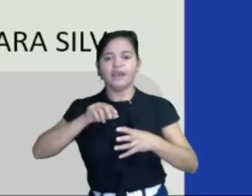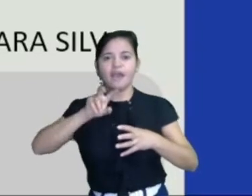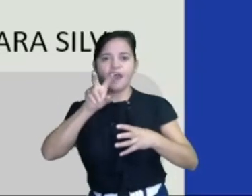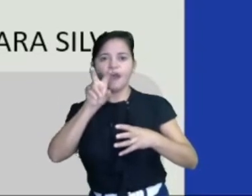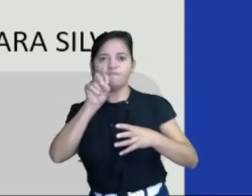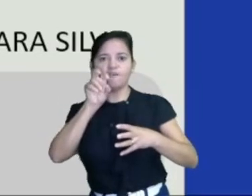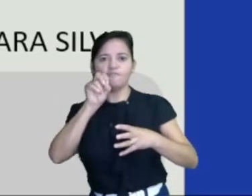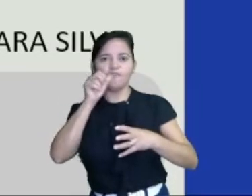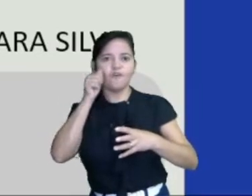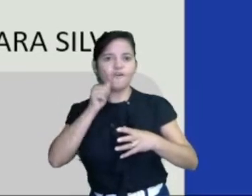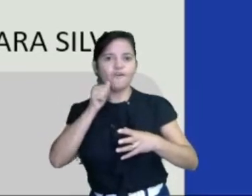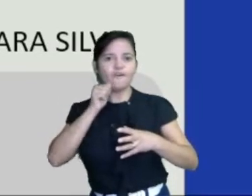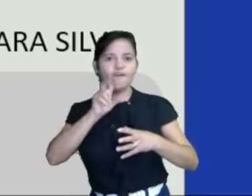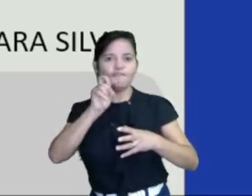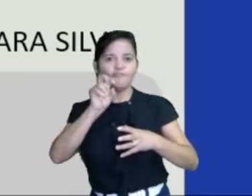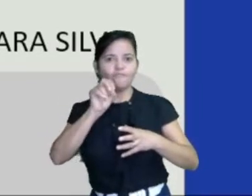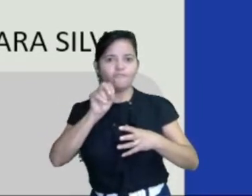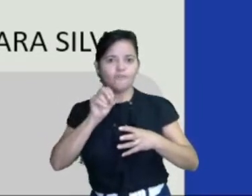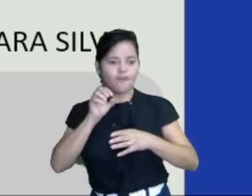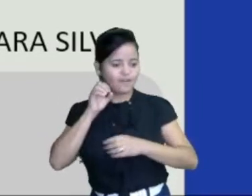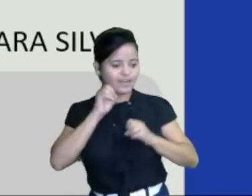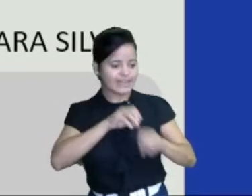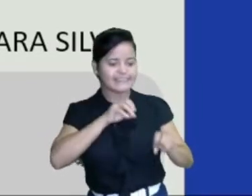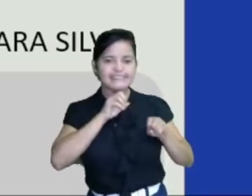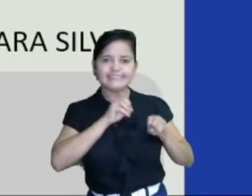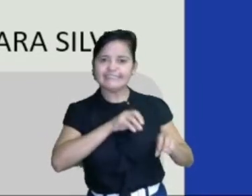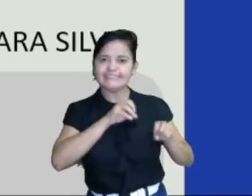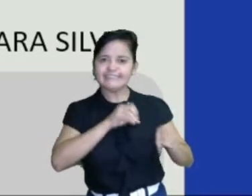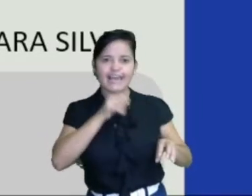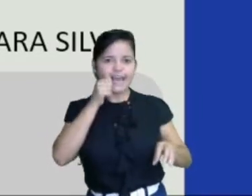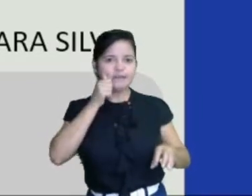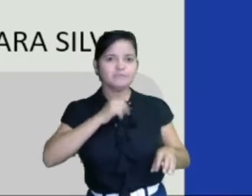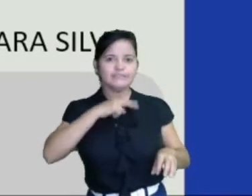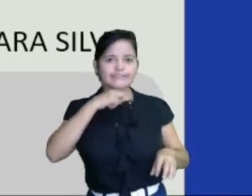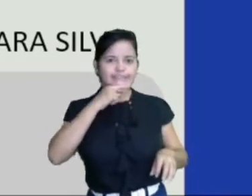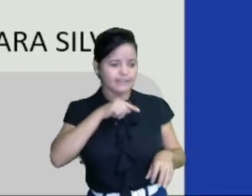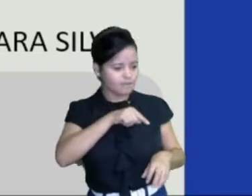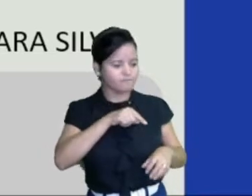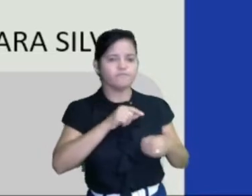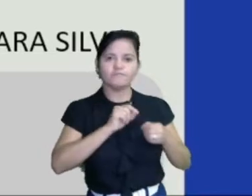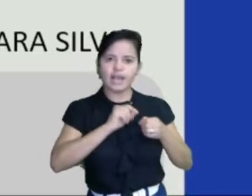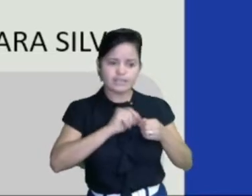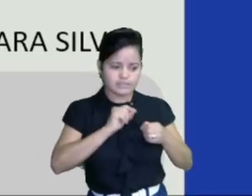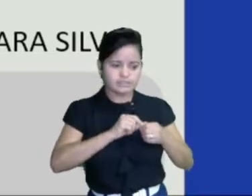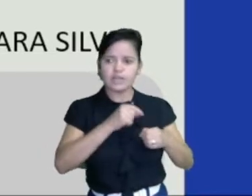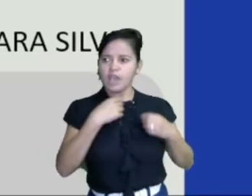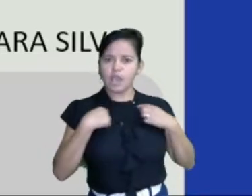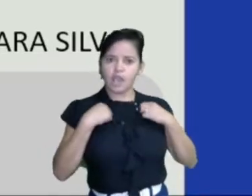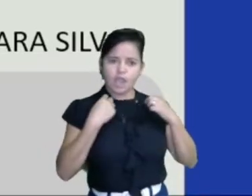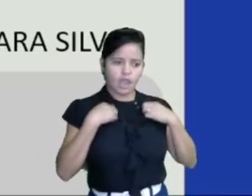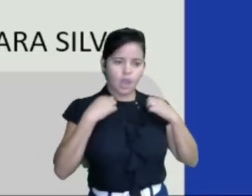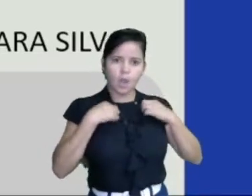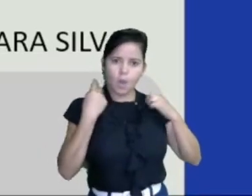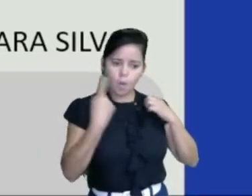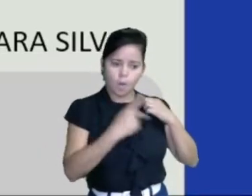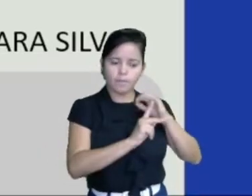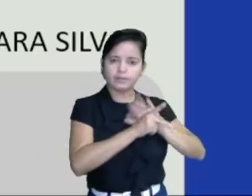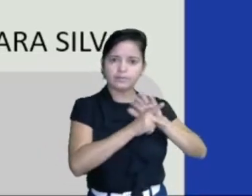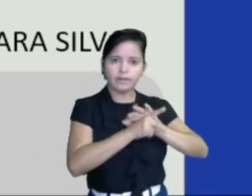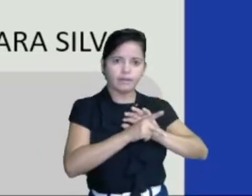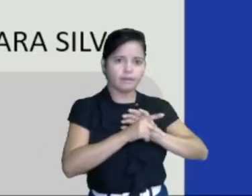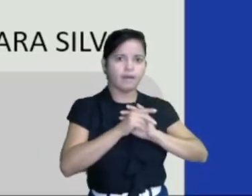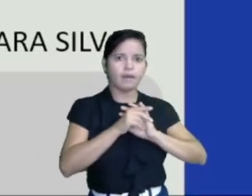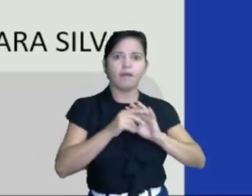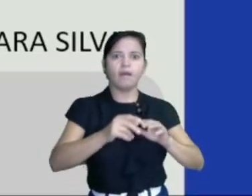ensiná-la a fazer suas próprias roupas com um tear que pertenceu à sua